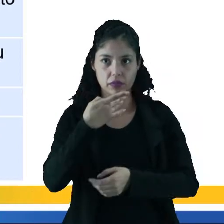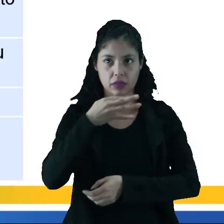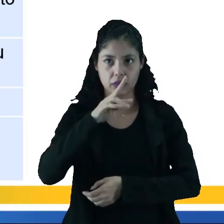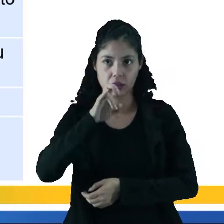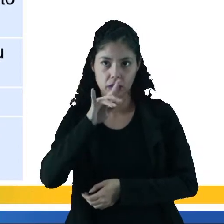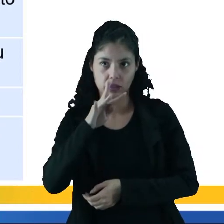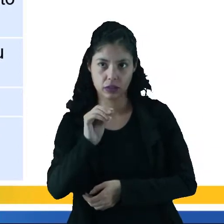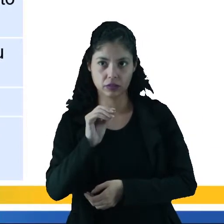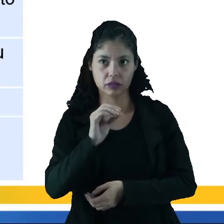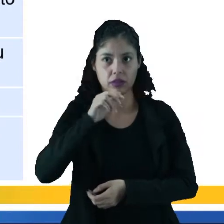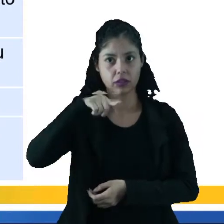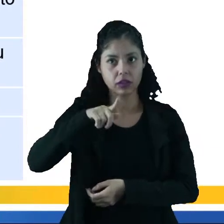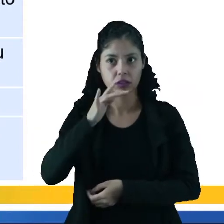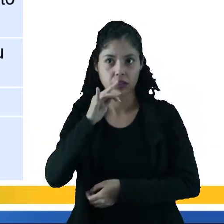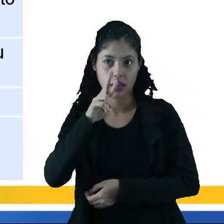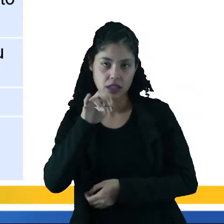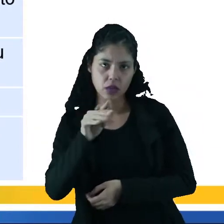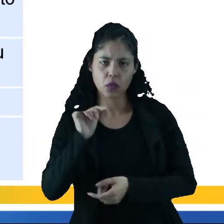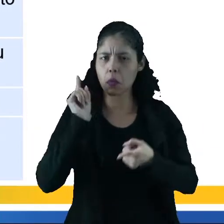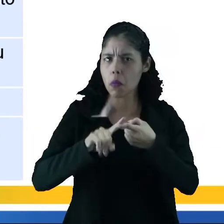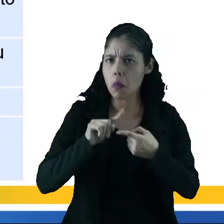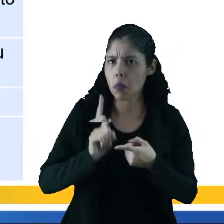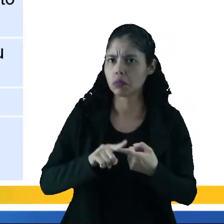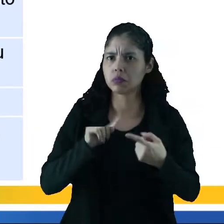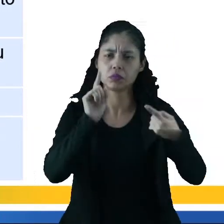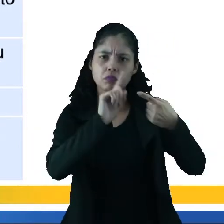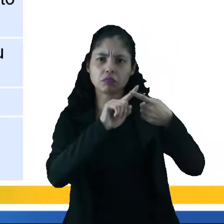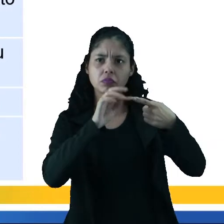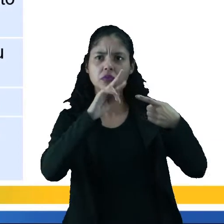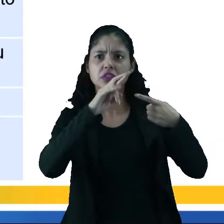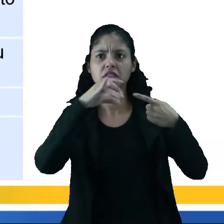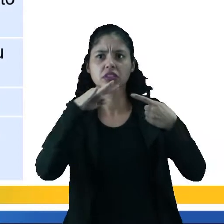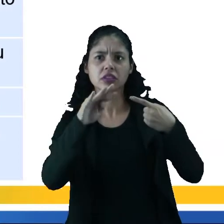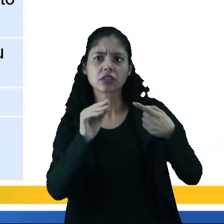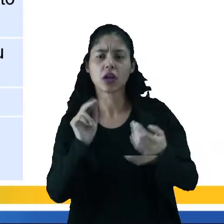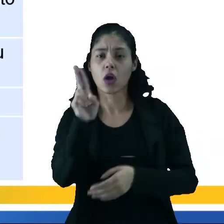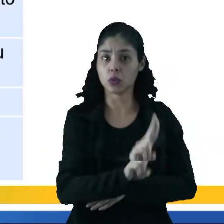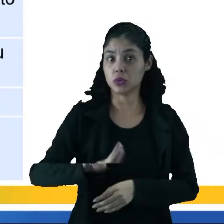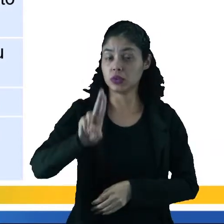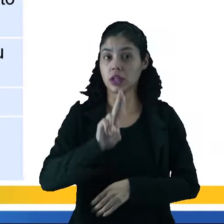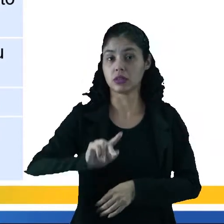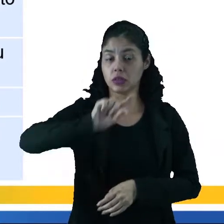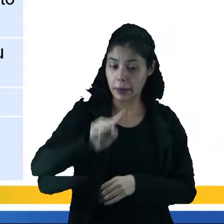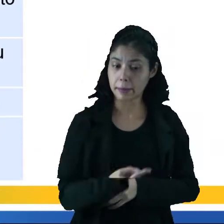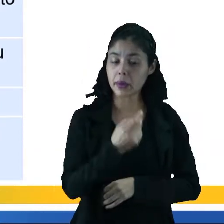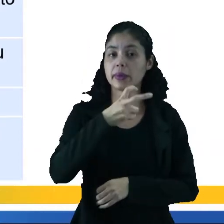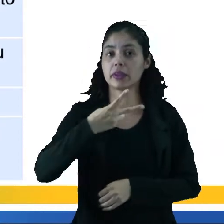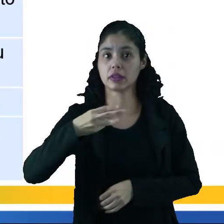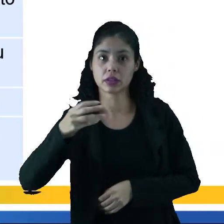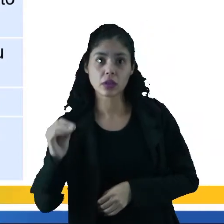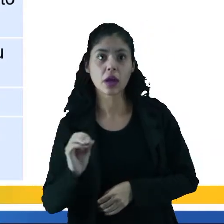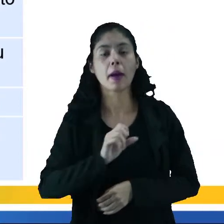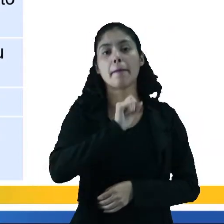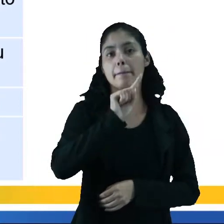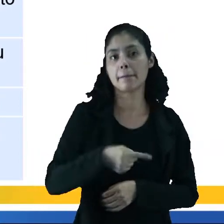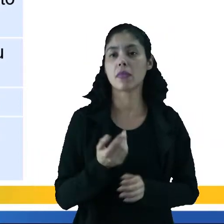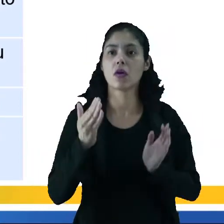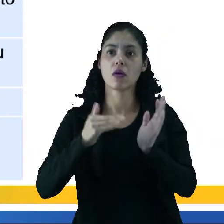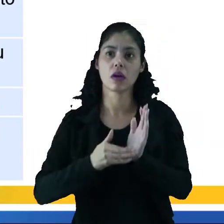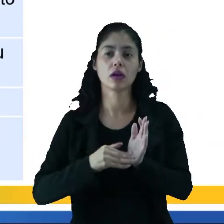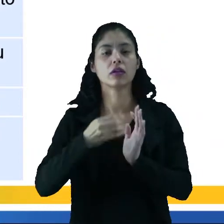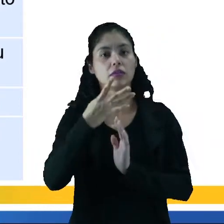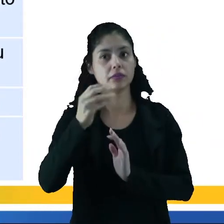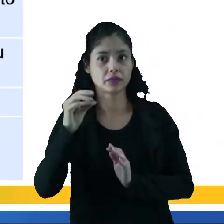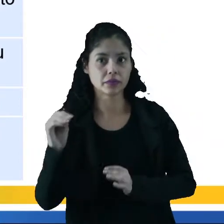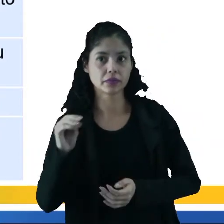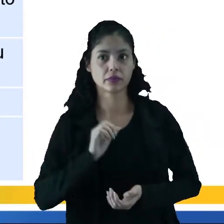400 e 500. Por que 300, gente? É justamente os anos 1300. 1301 a 1400,